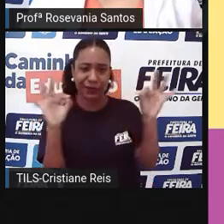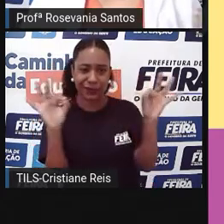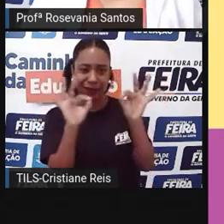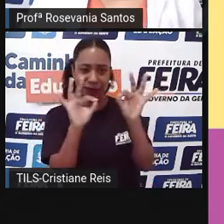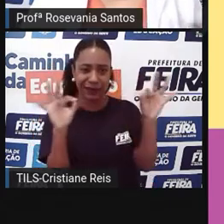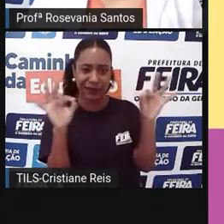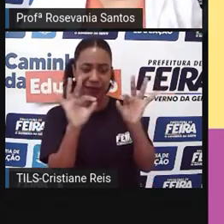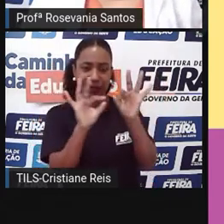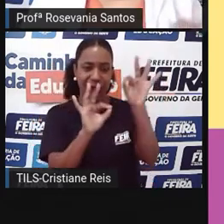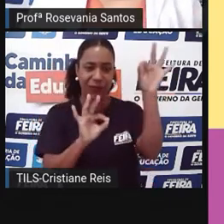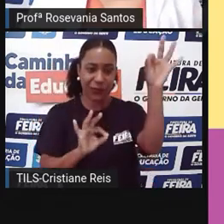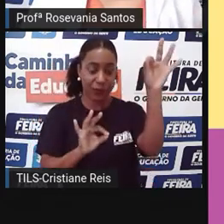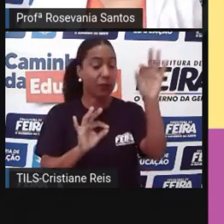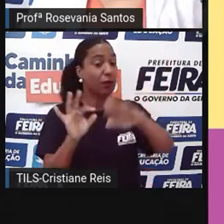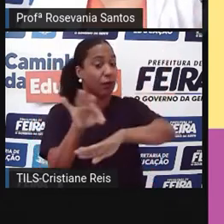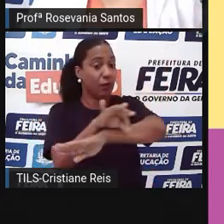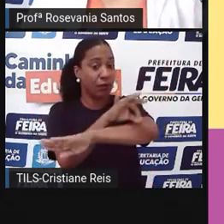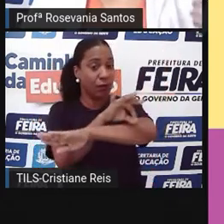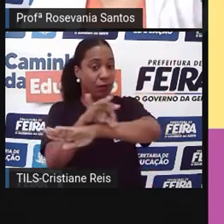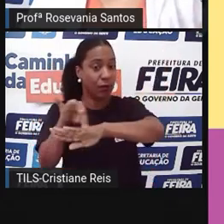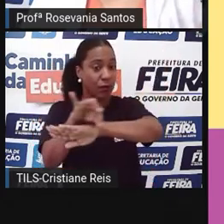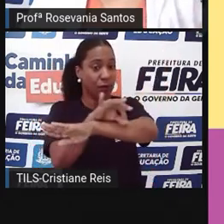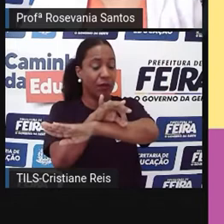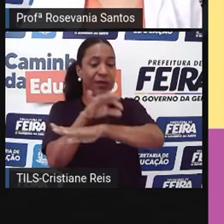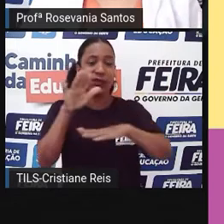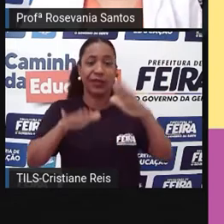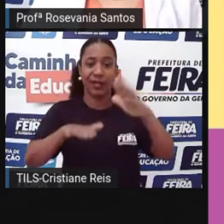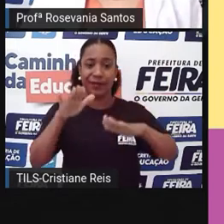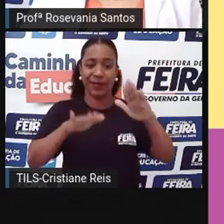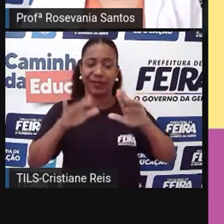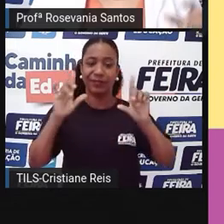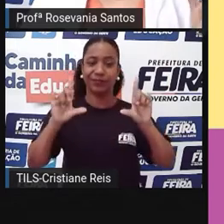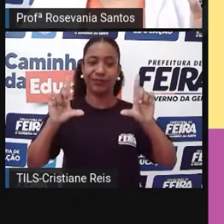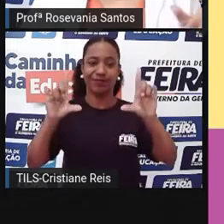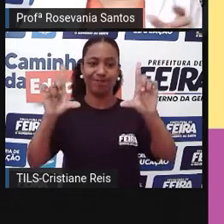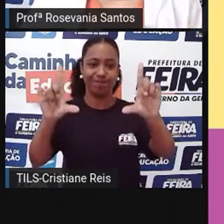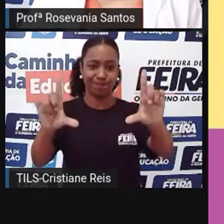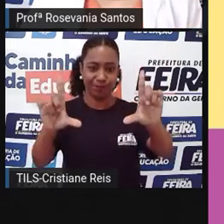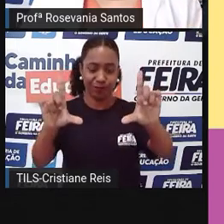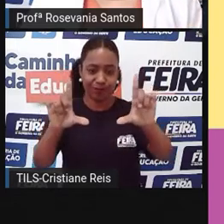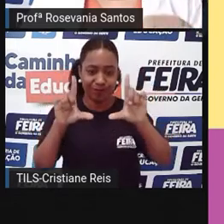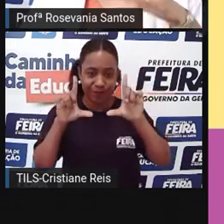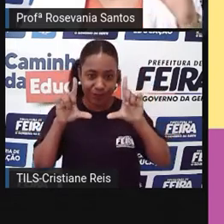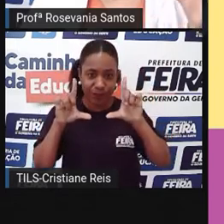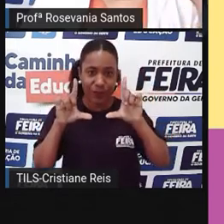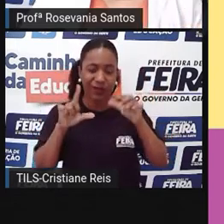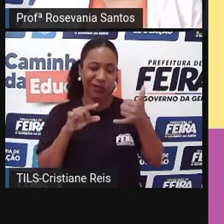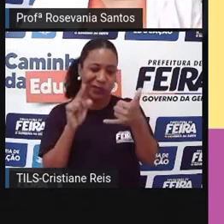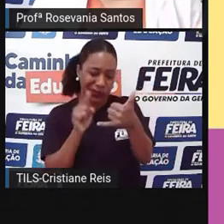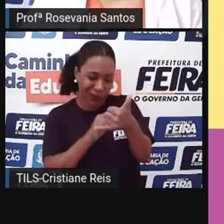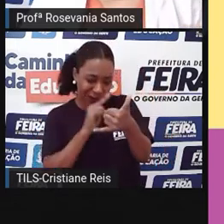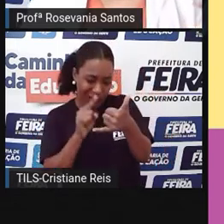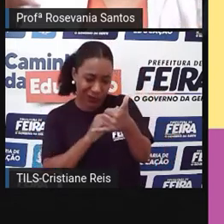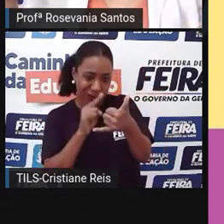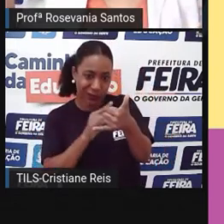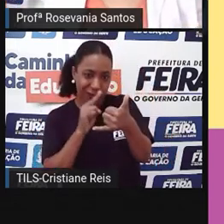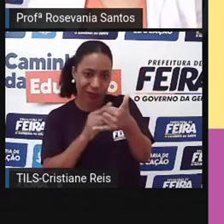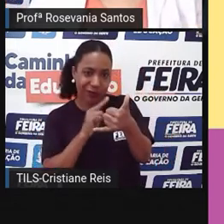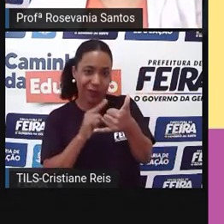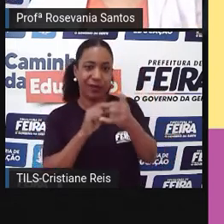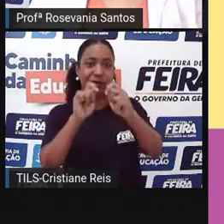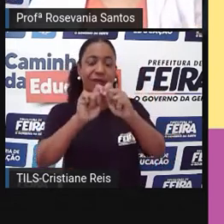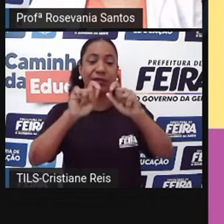questões das distorções, vai depender da tela que você está assistindo. No celular vai reduzir bastante, na TV, principalmente quem,